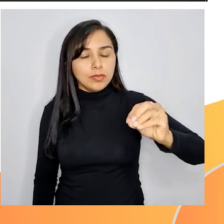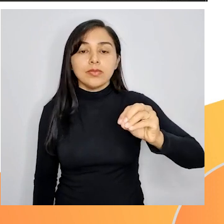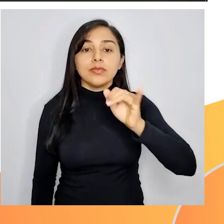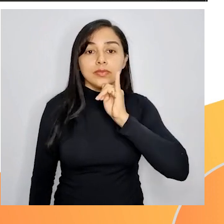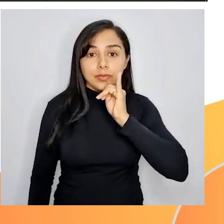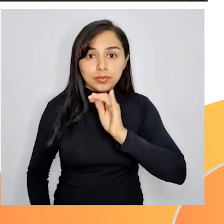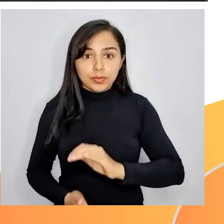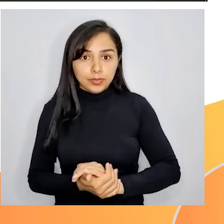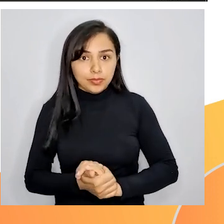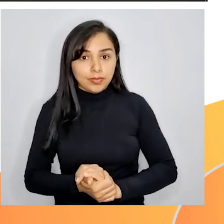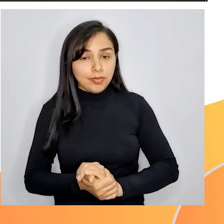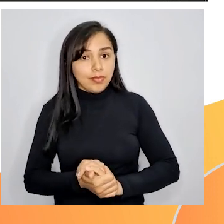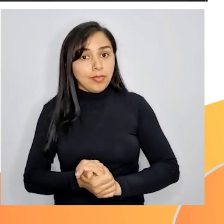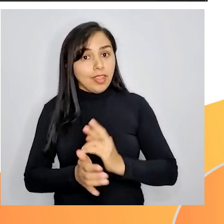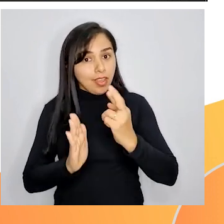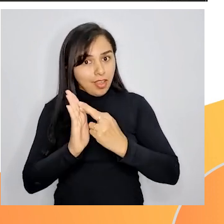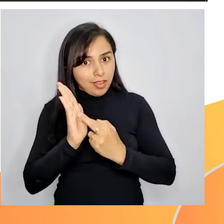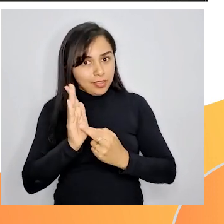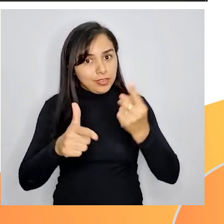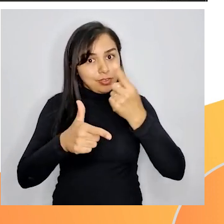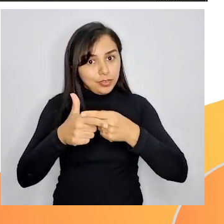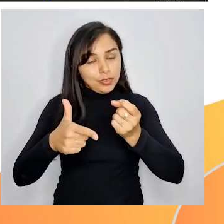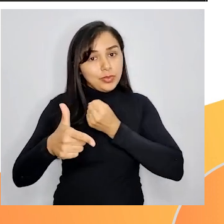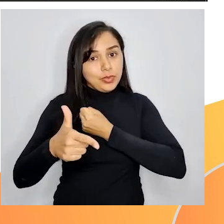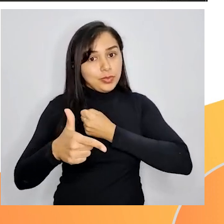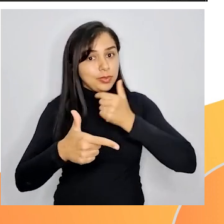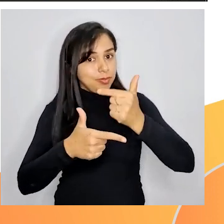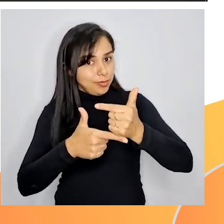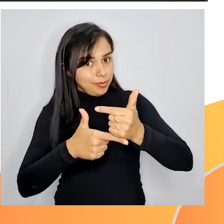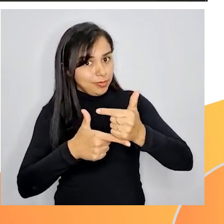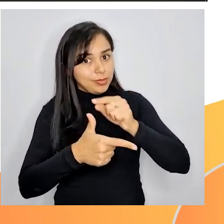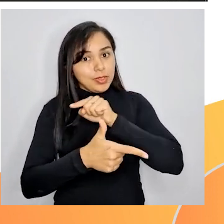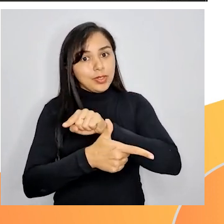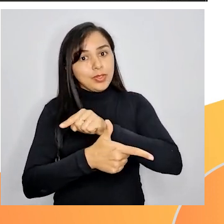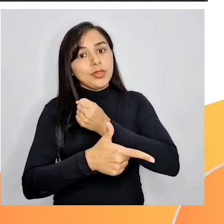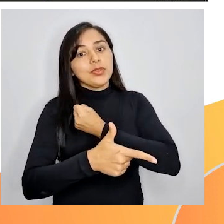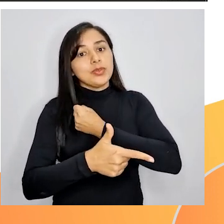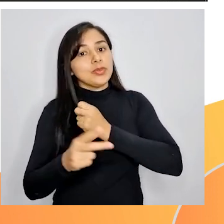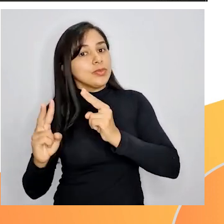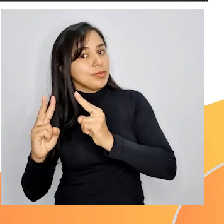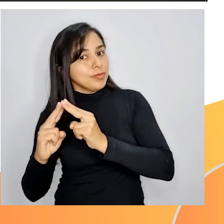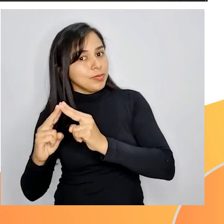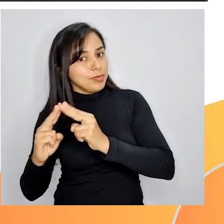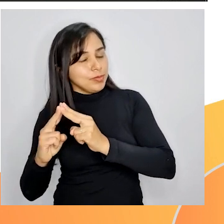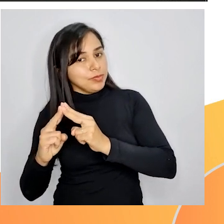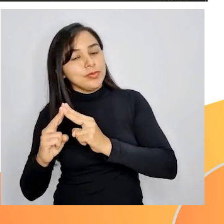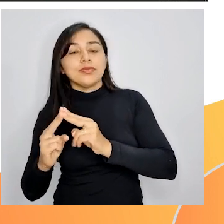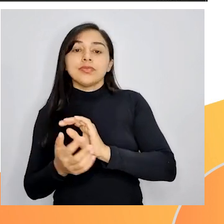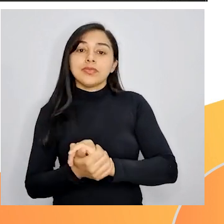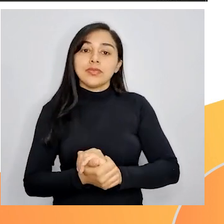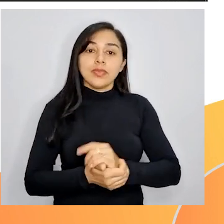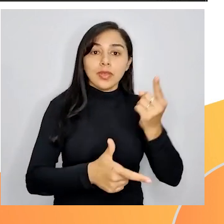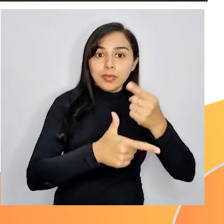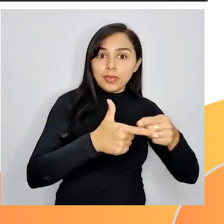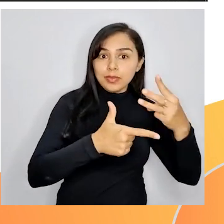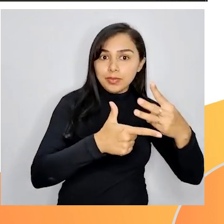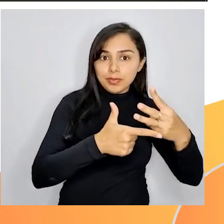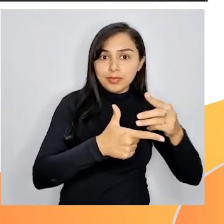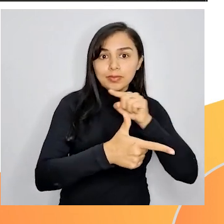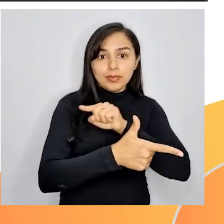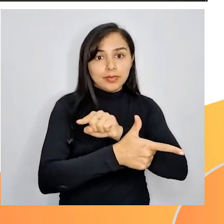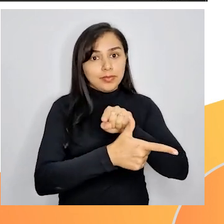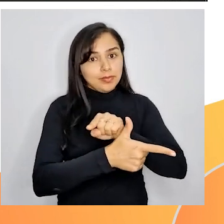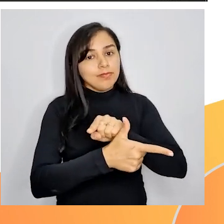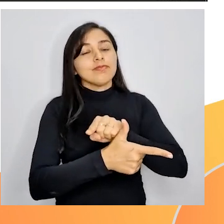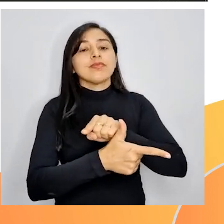2 é que divide apenas números pares. O critério do número 3 é que divide quando a soma dos algarismos também for